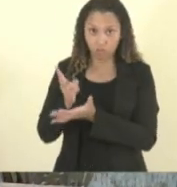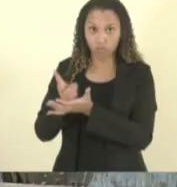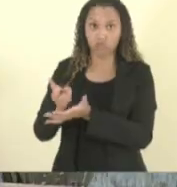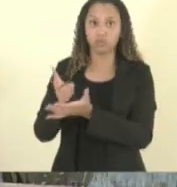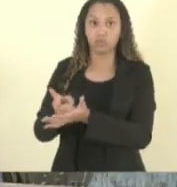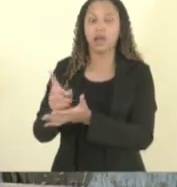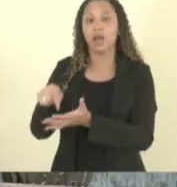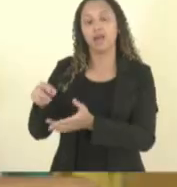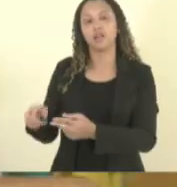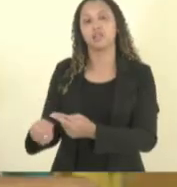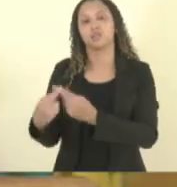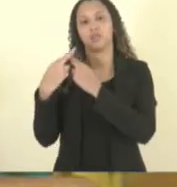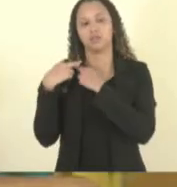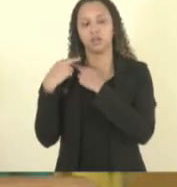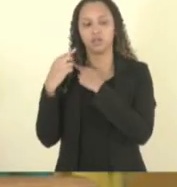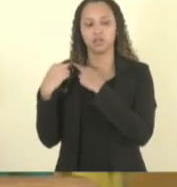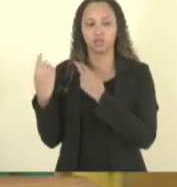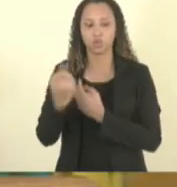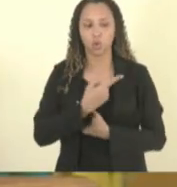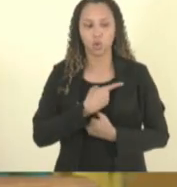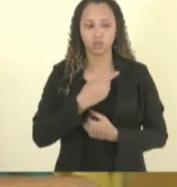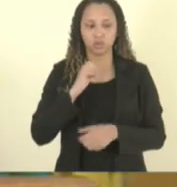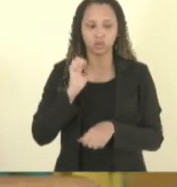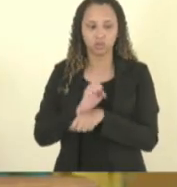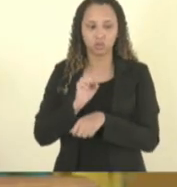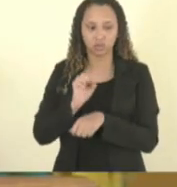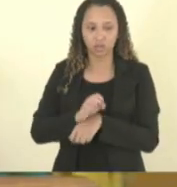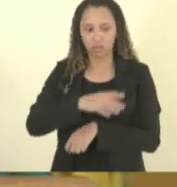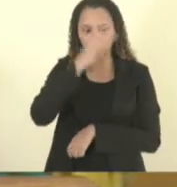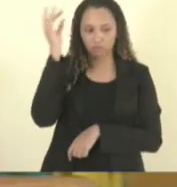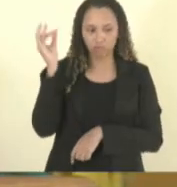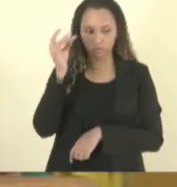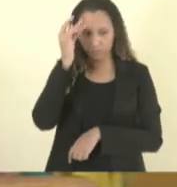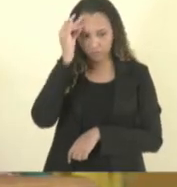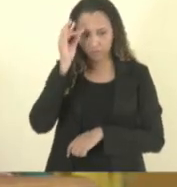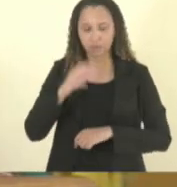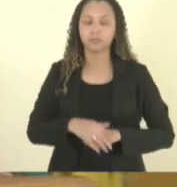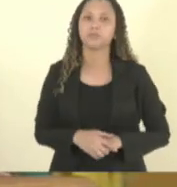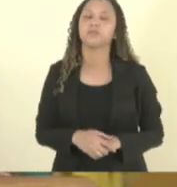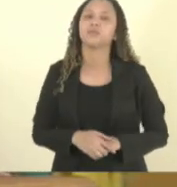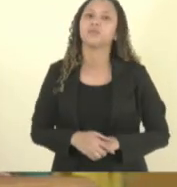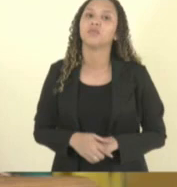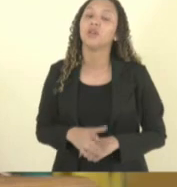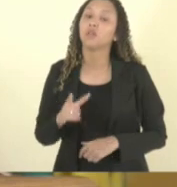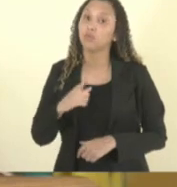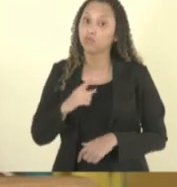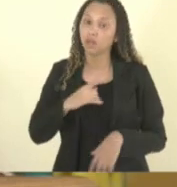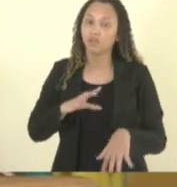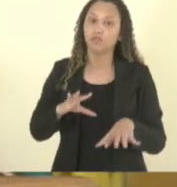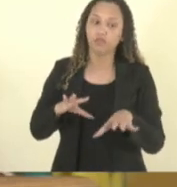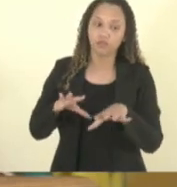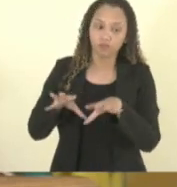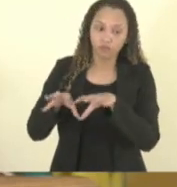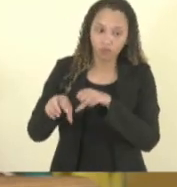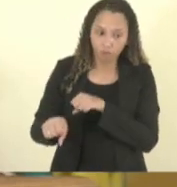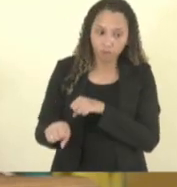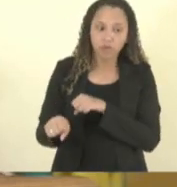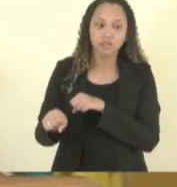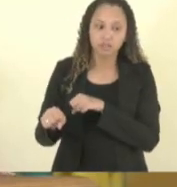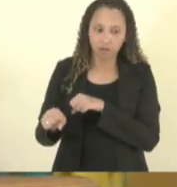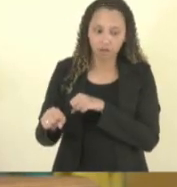nossa da secretaria né do estado estou falando a nível de estado então nós temos formações que a gente